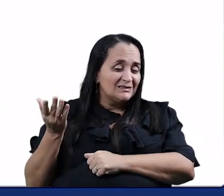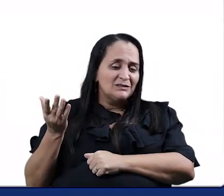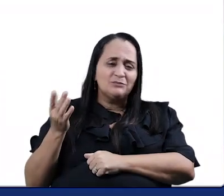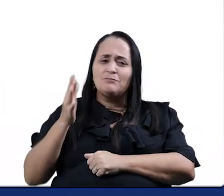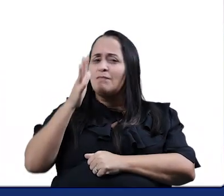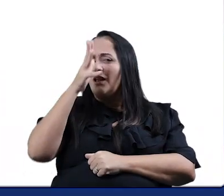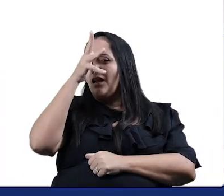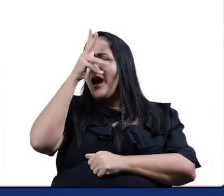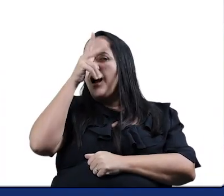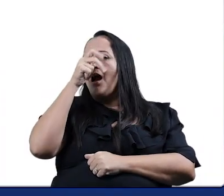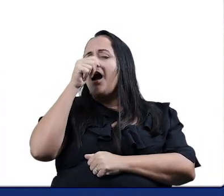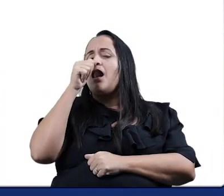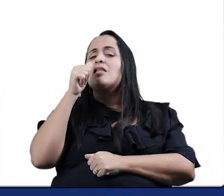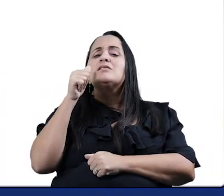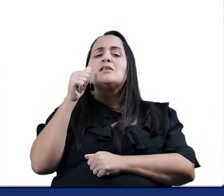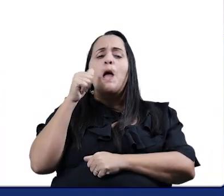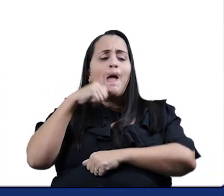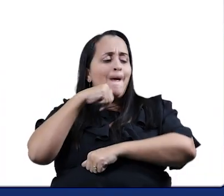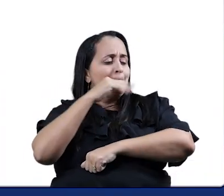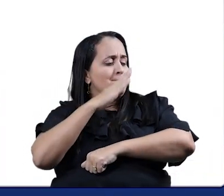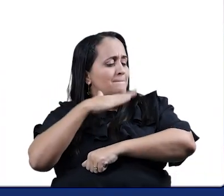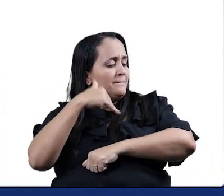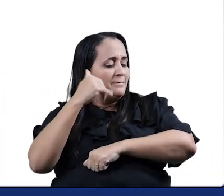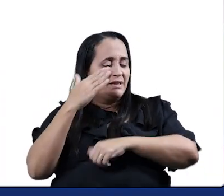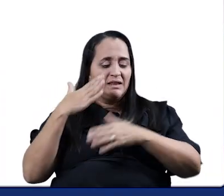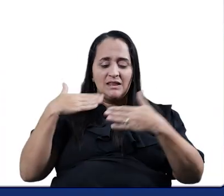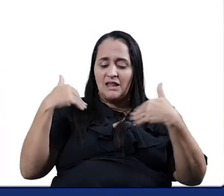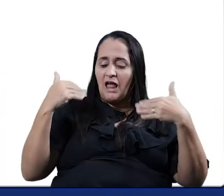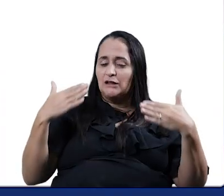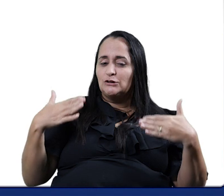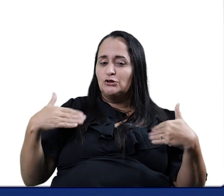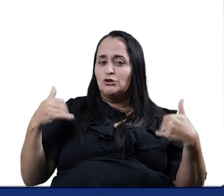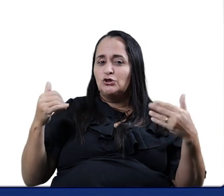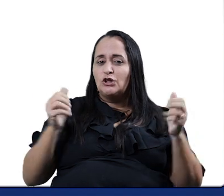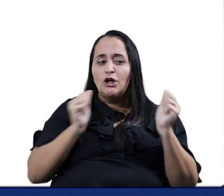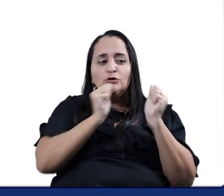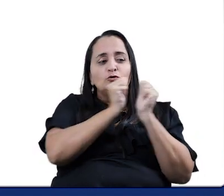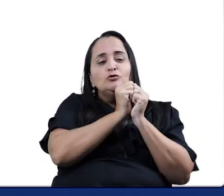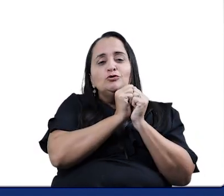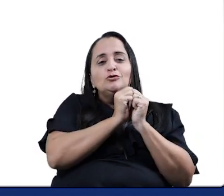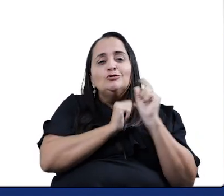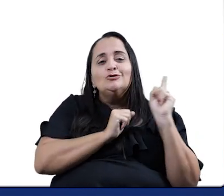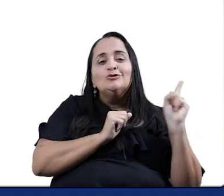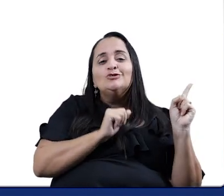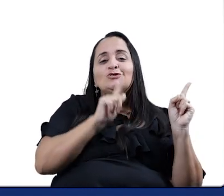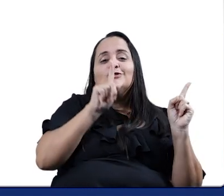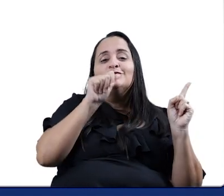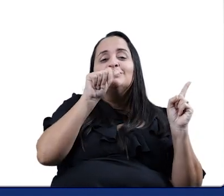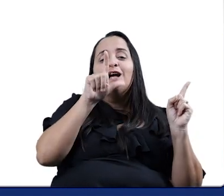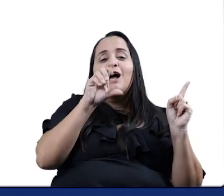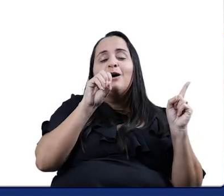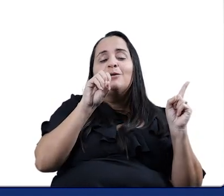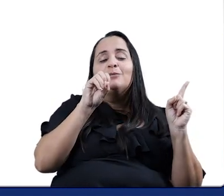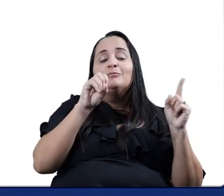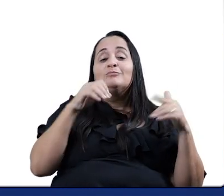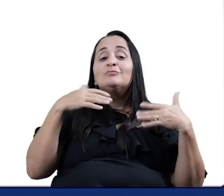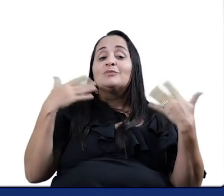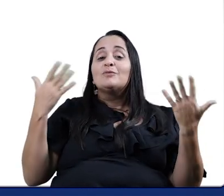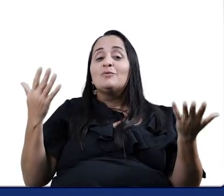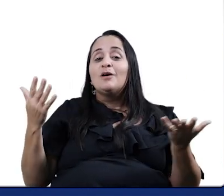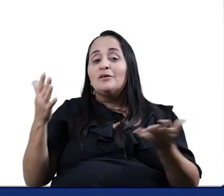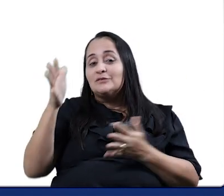E a galinha pintadinha e o galo carijó? O que a gente pode encontrar? O que rima com a galinha?